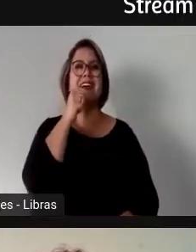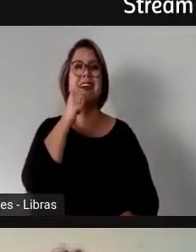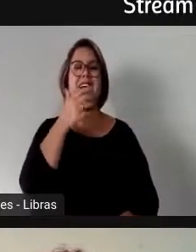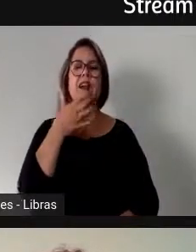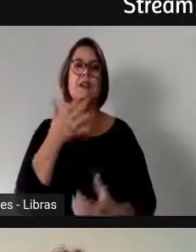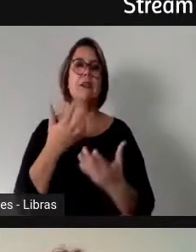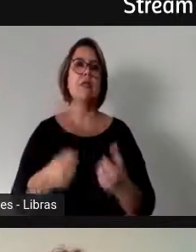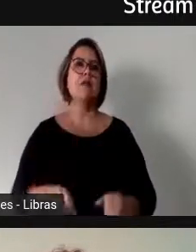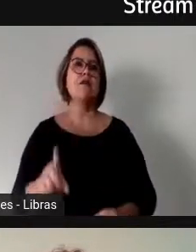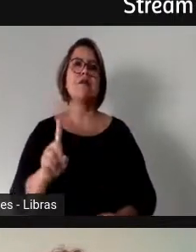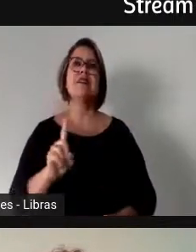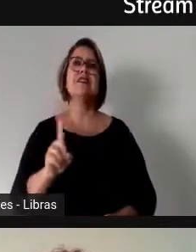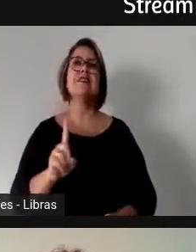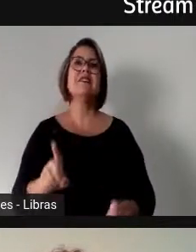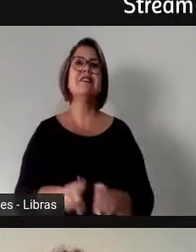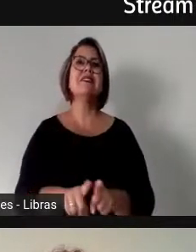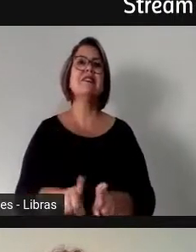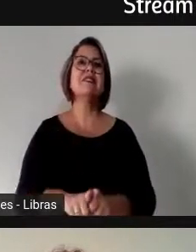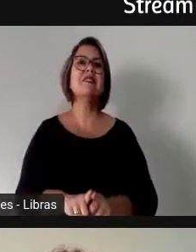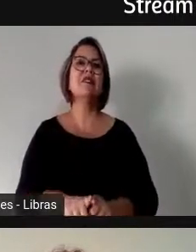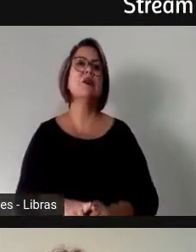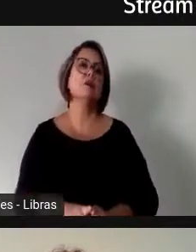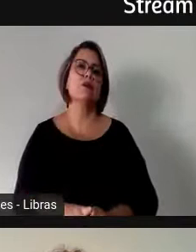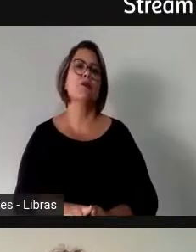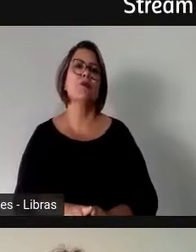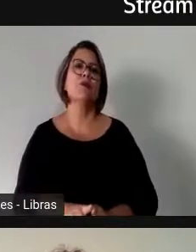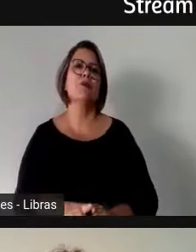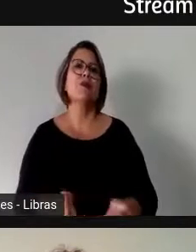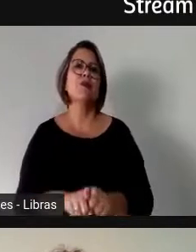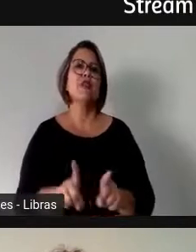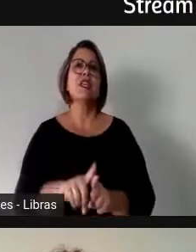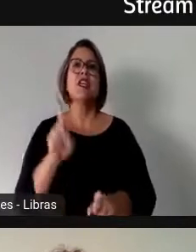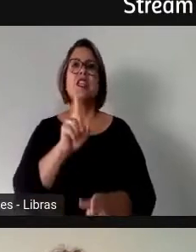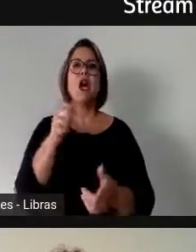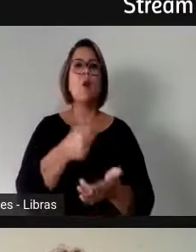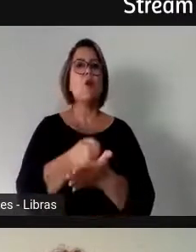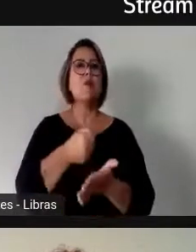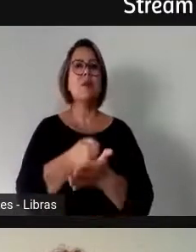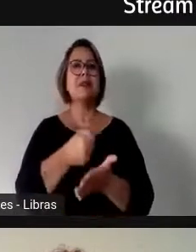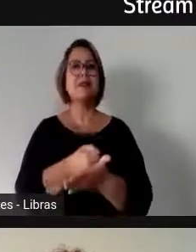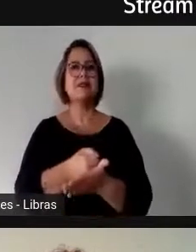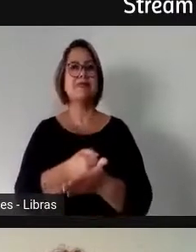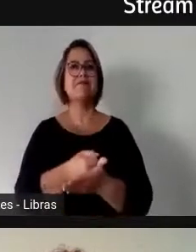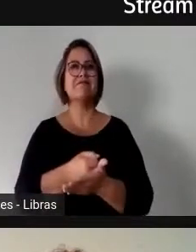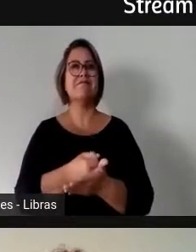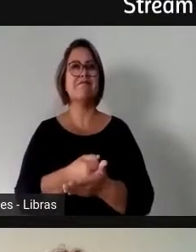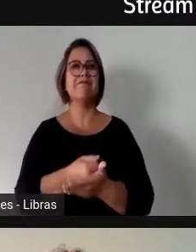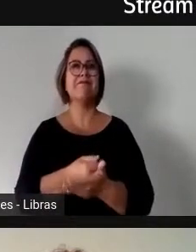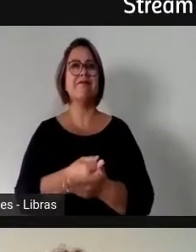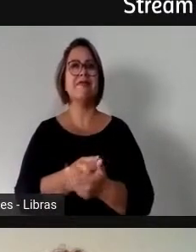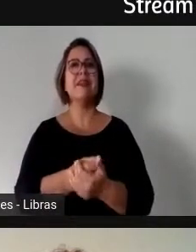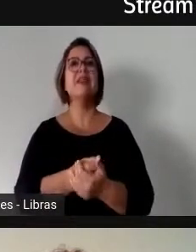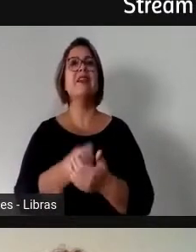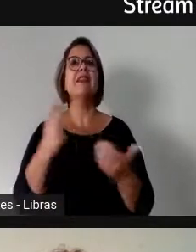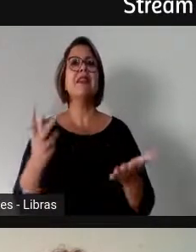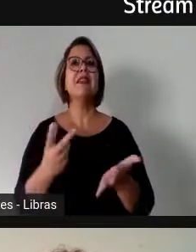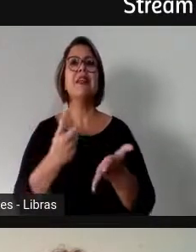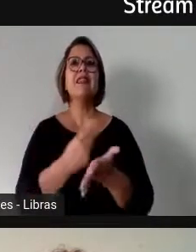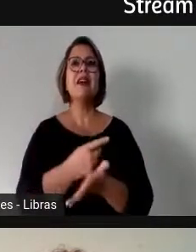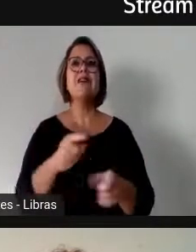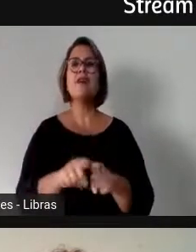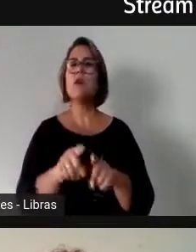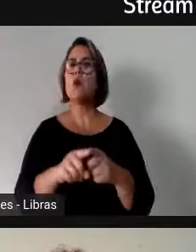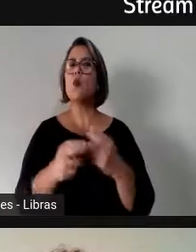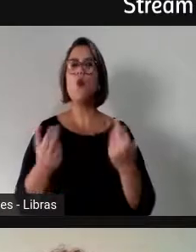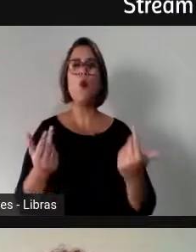mais listas que não cumpram com esse requisito, né, e no entanto, isso é a mesma sanção que